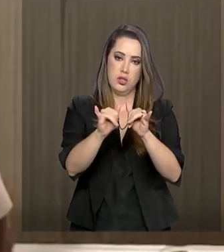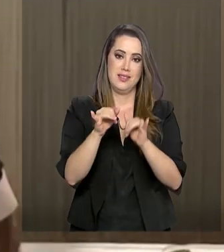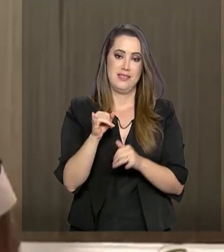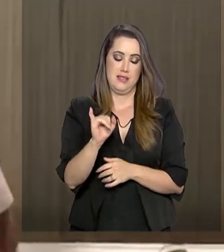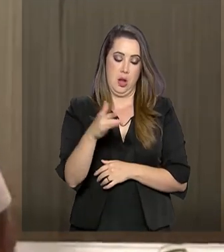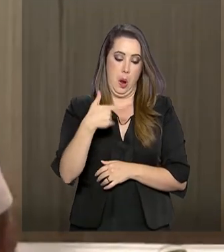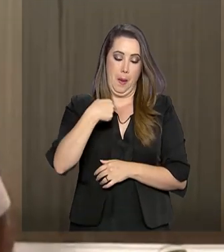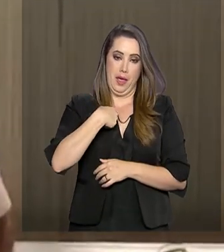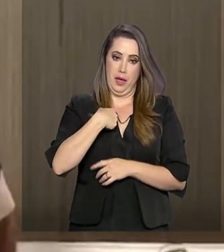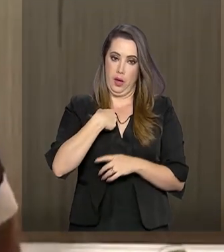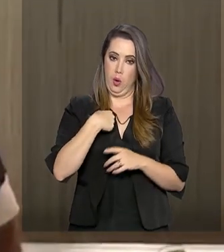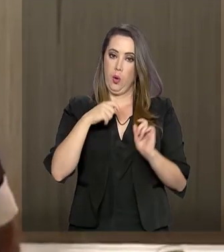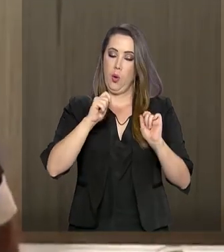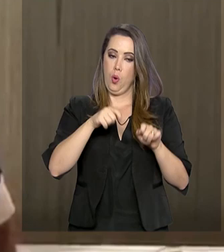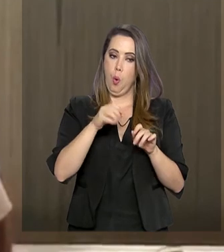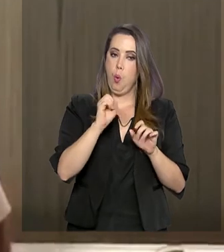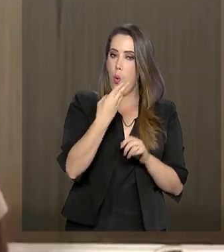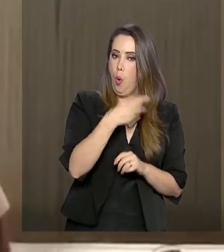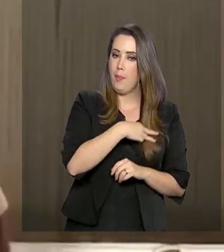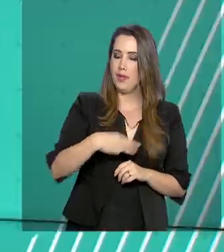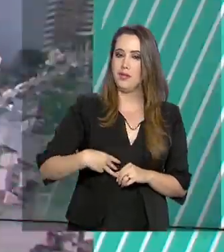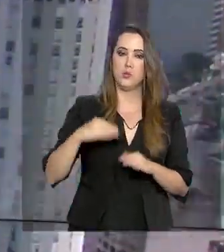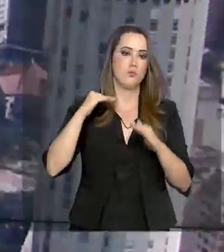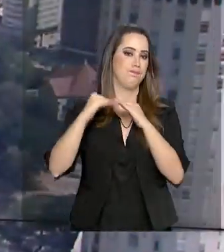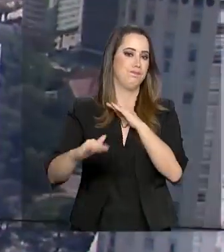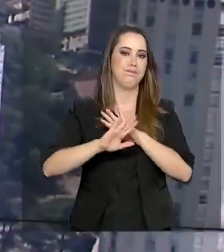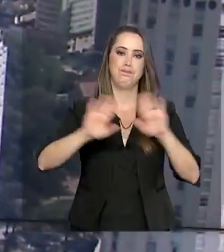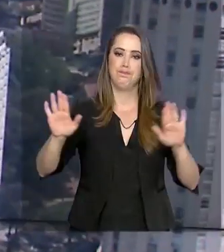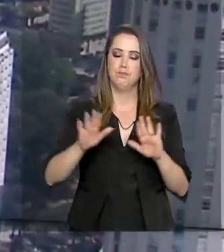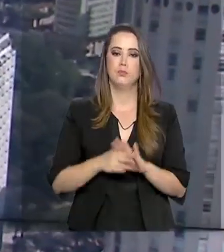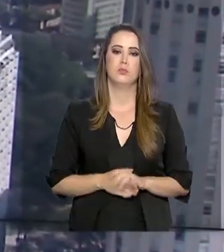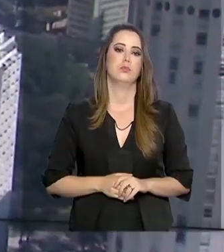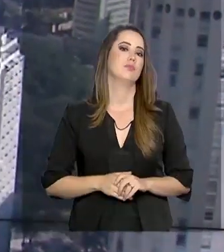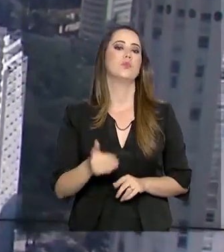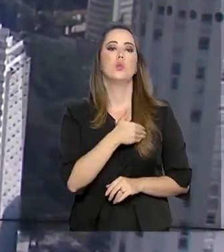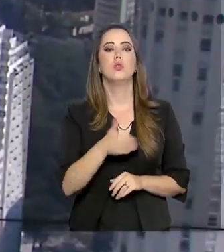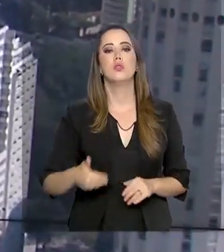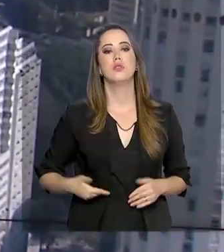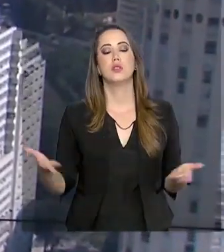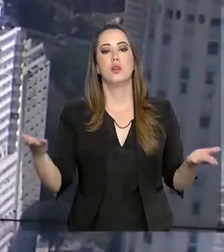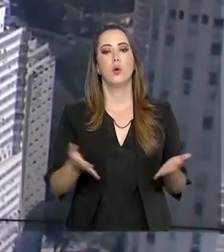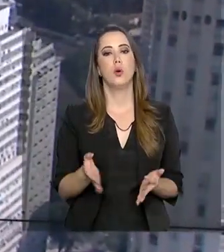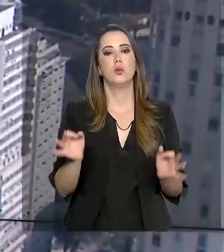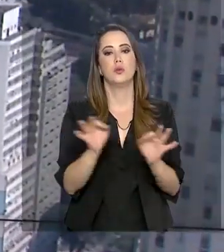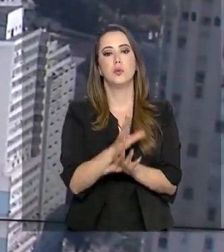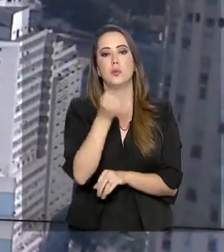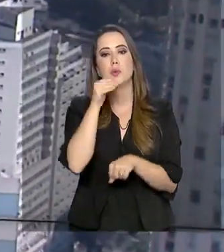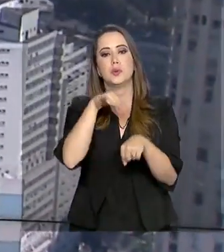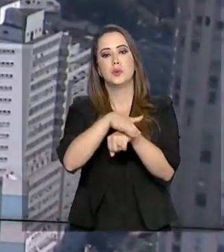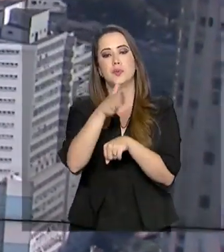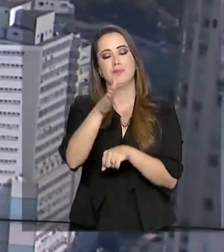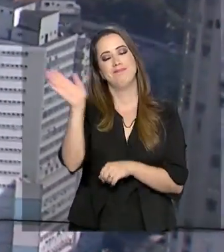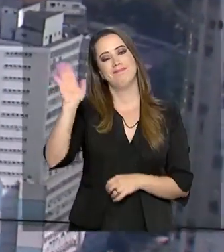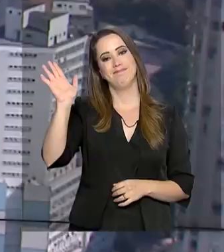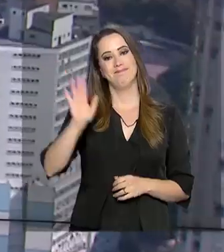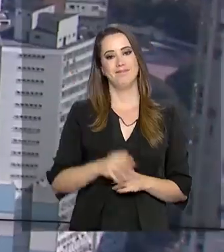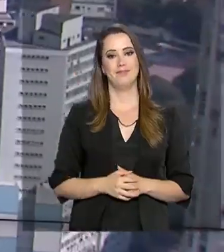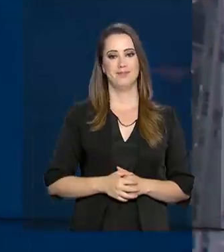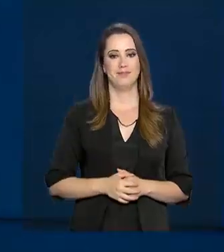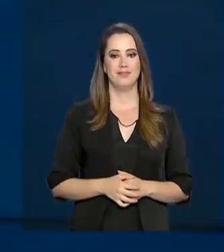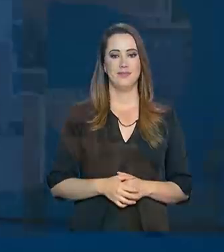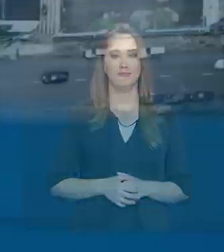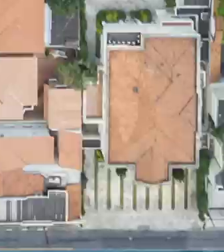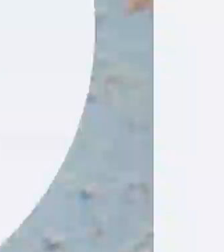Bolsonaro e dos seus ministros, é não. O governo agora termina aqui. Uma boa noite para você e até amanhã.